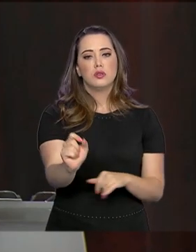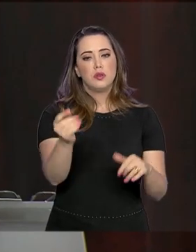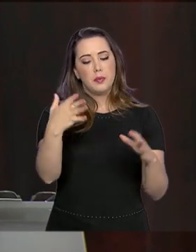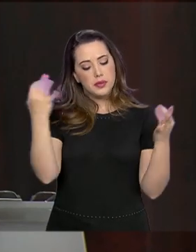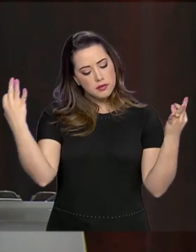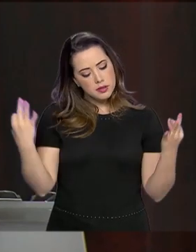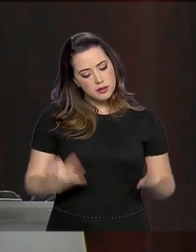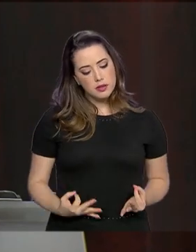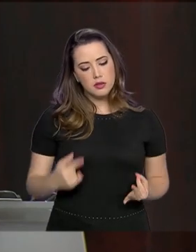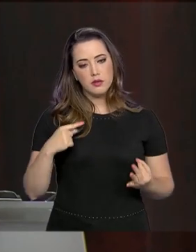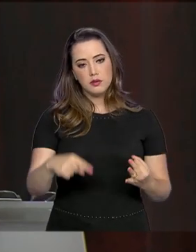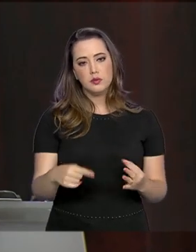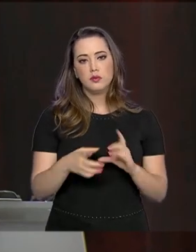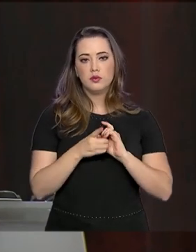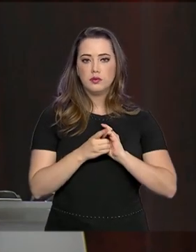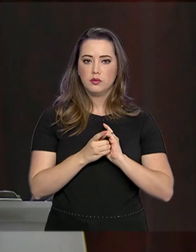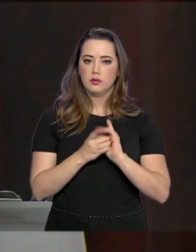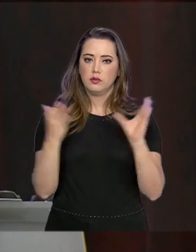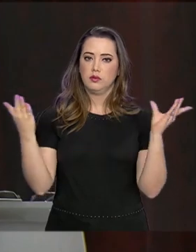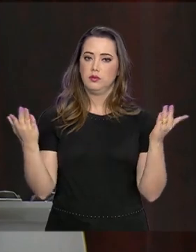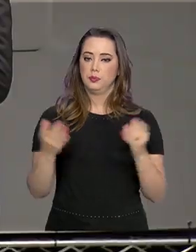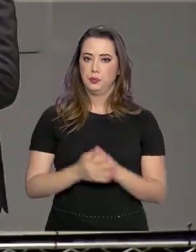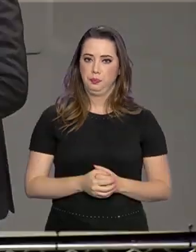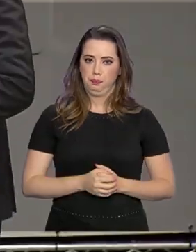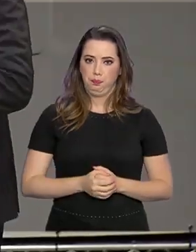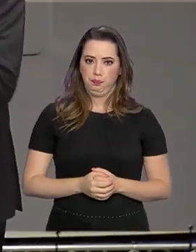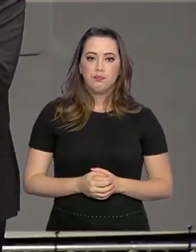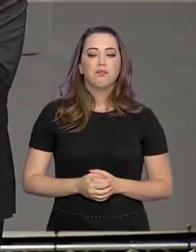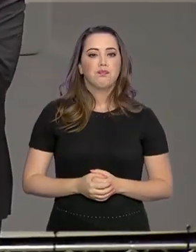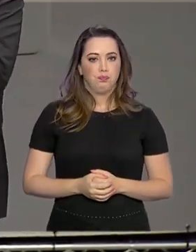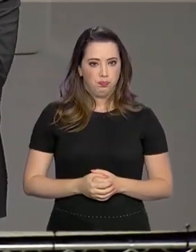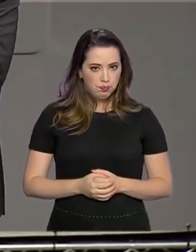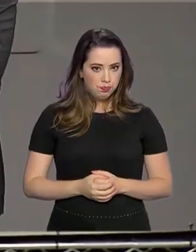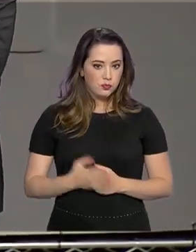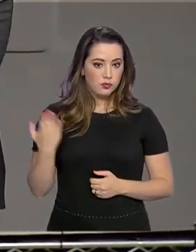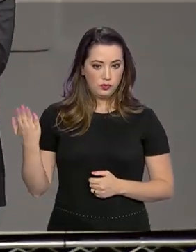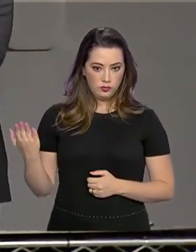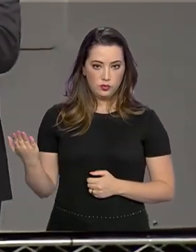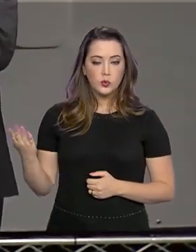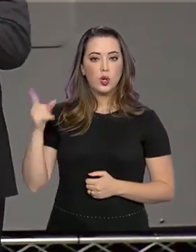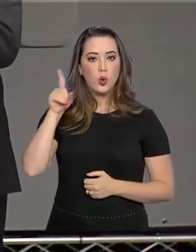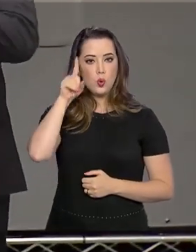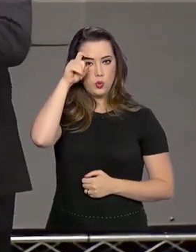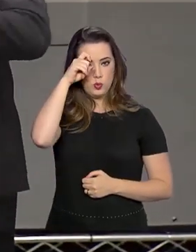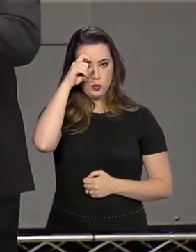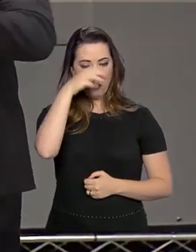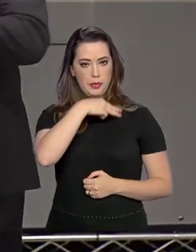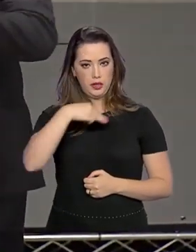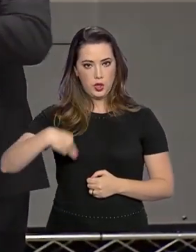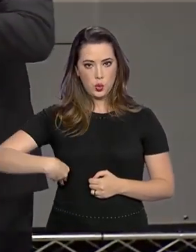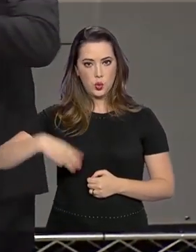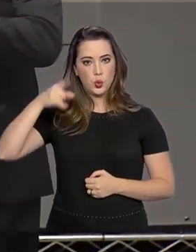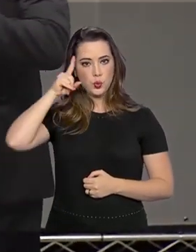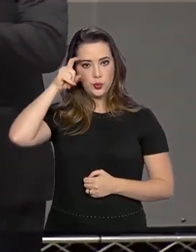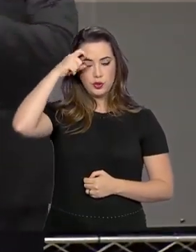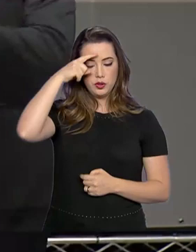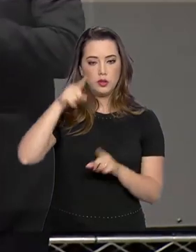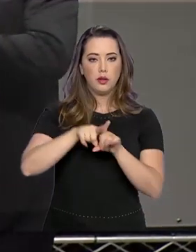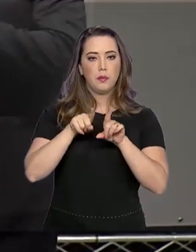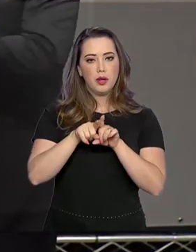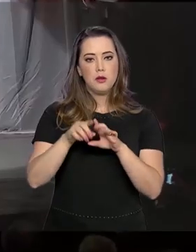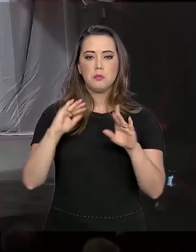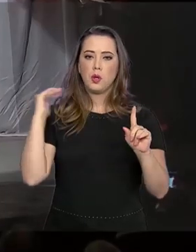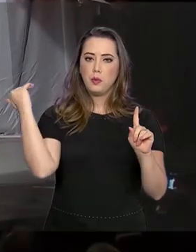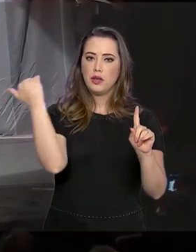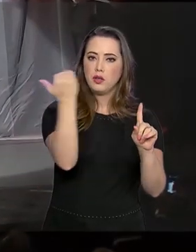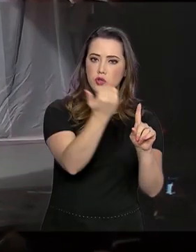efetivação da democracia. O ministro da Justiça, Sérgio Moro, que também foi homenageado pelo combate à